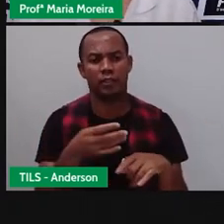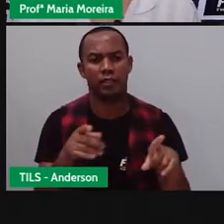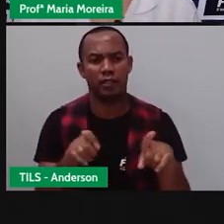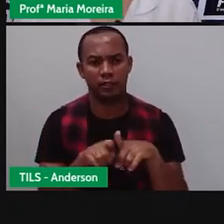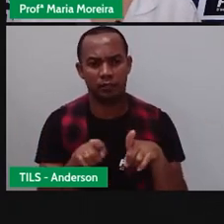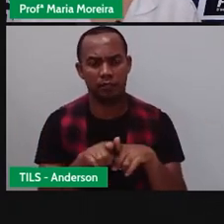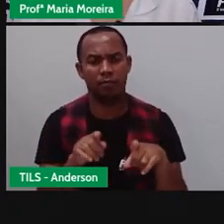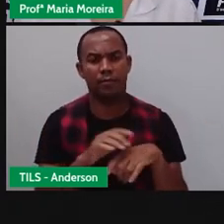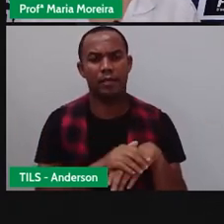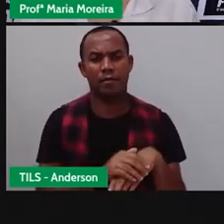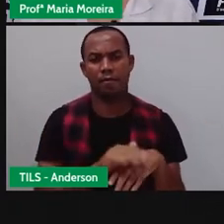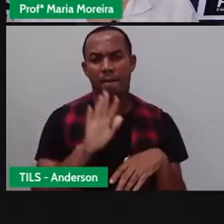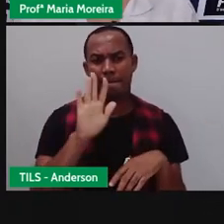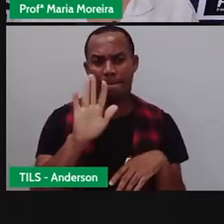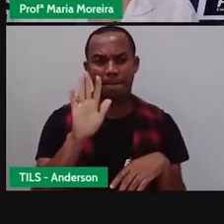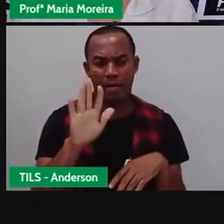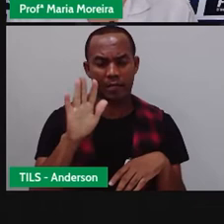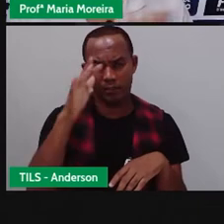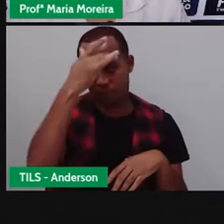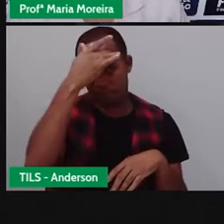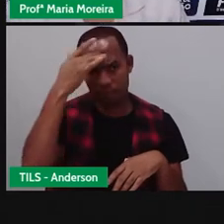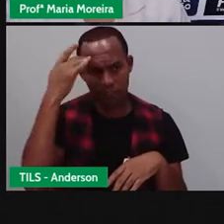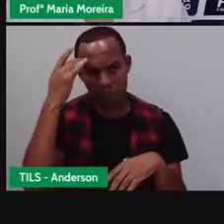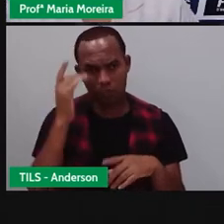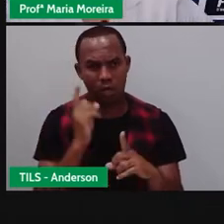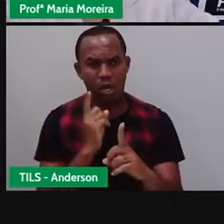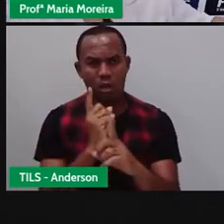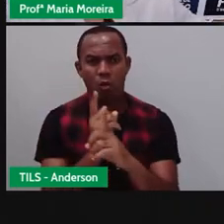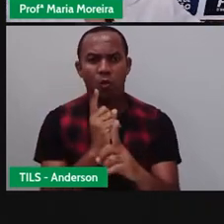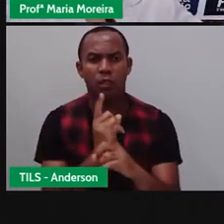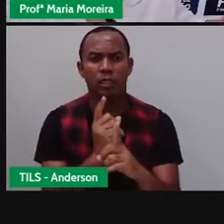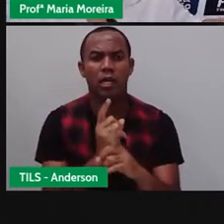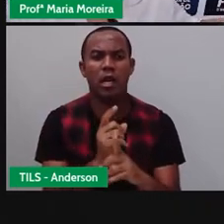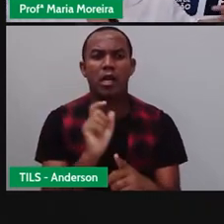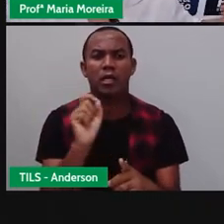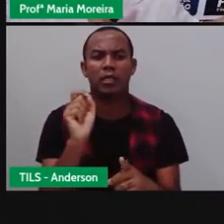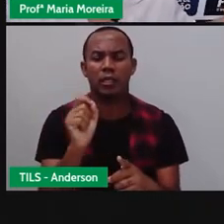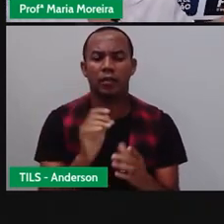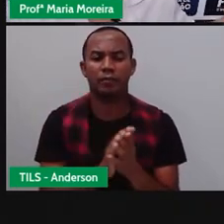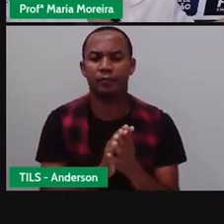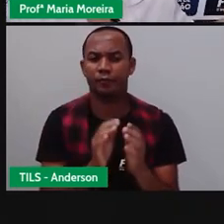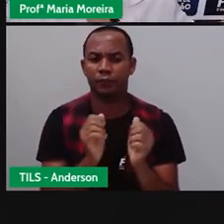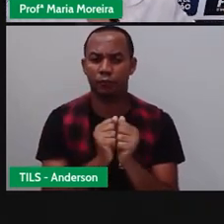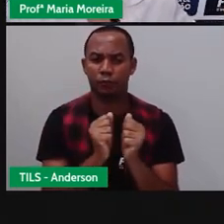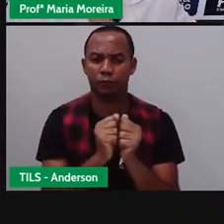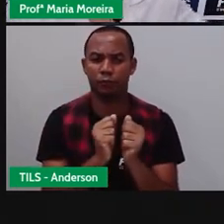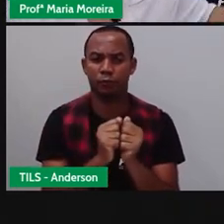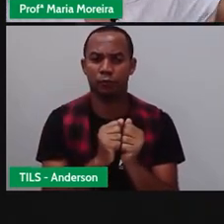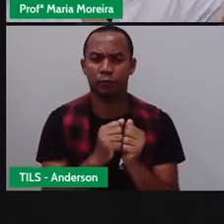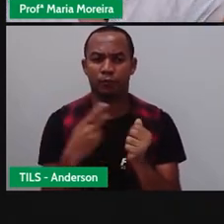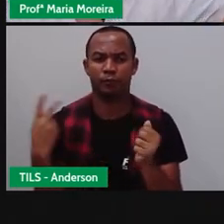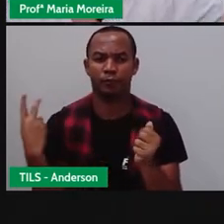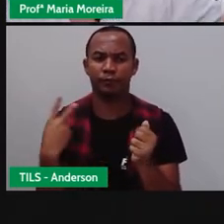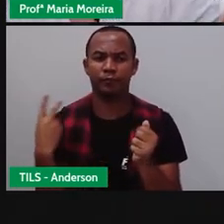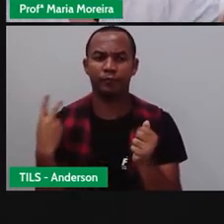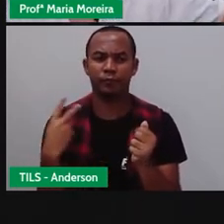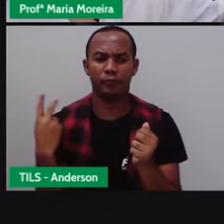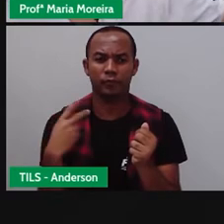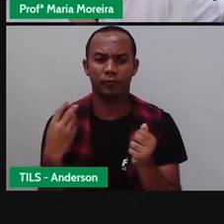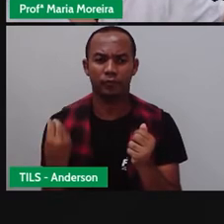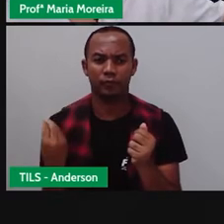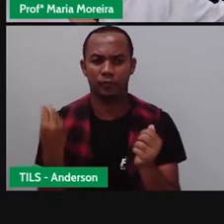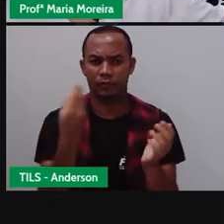esse bilhete, eu vou deixar pra uma pessoa que eu vou encontrar, eu vou entregar... Tá, eu tô aqui com o Anderson no mesmo estúdio. Eu vou entregar